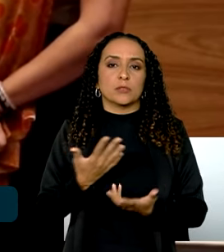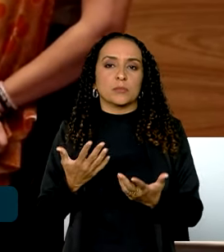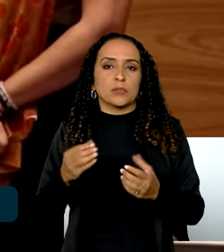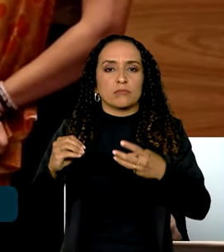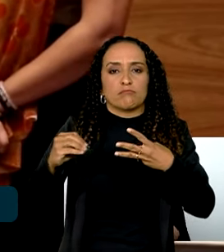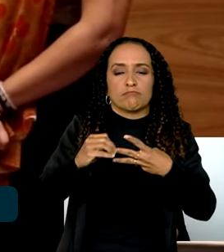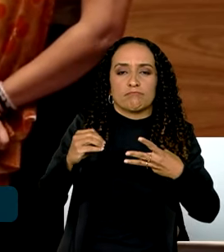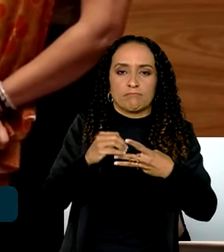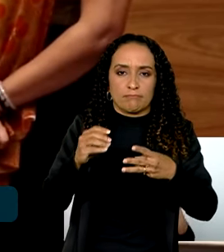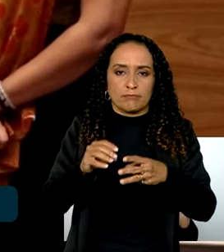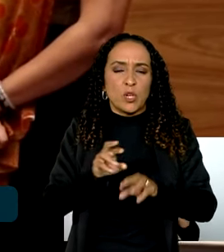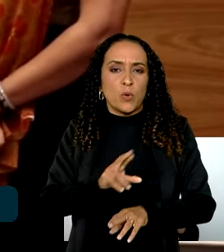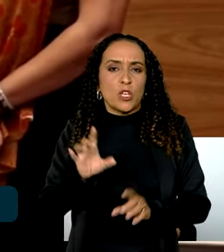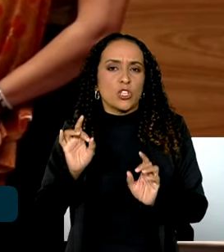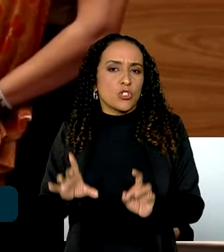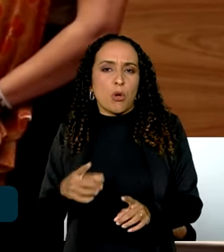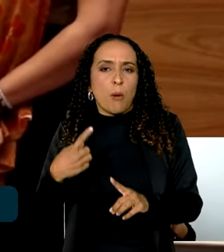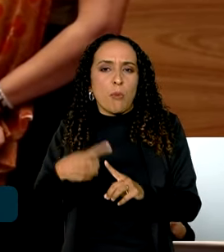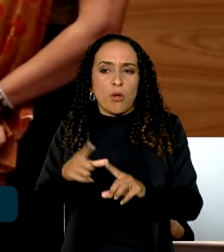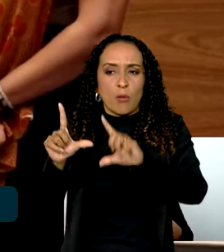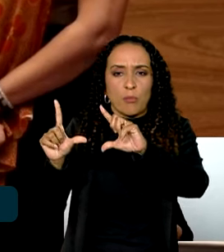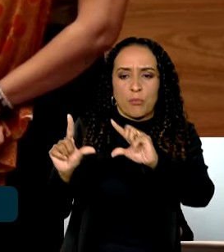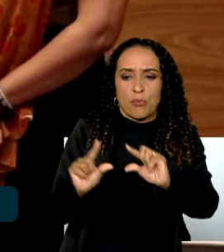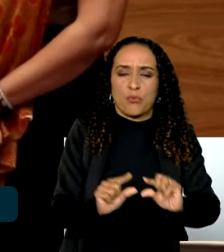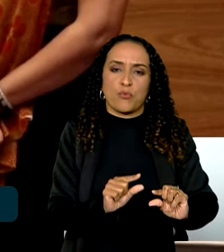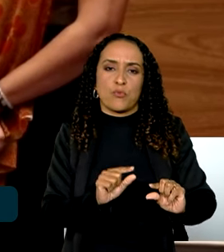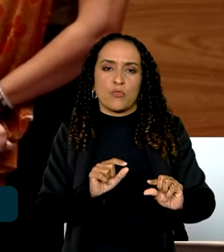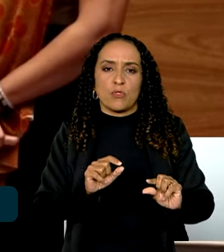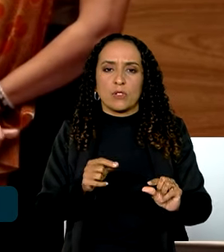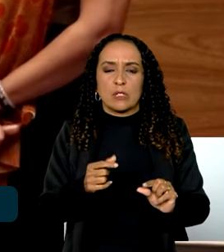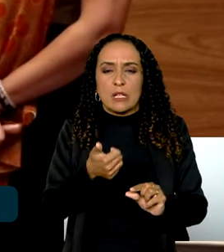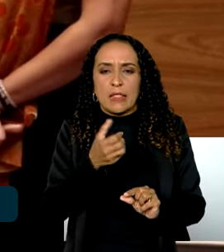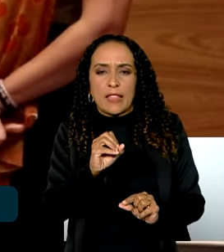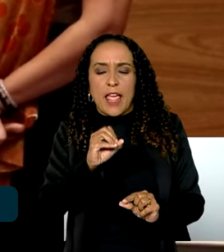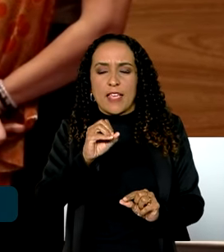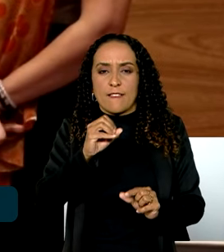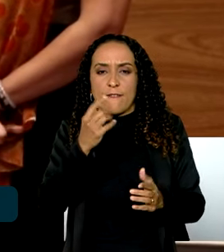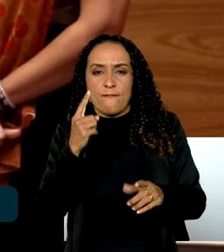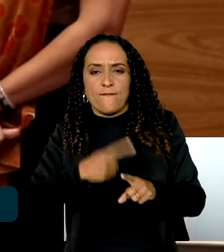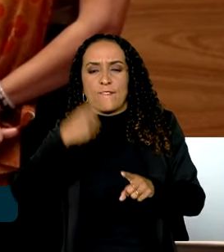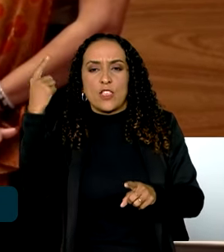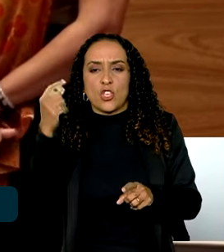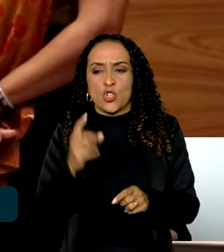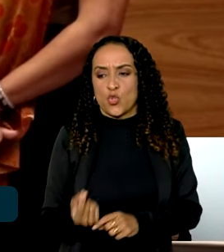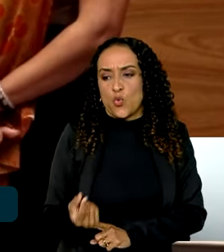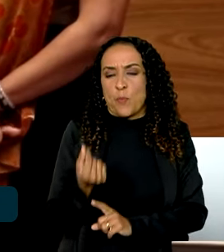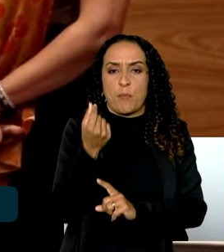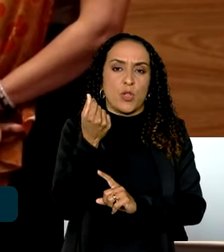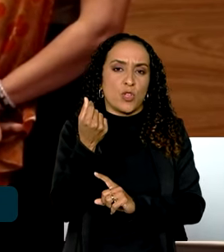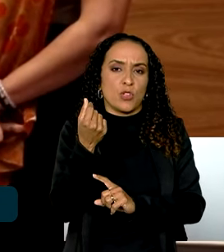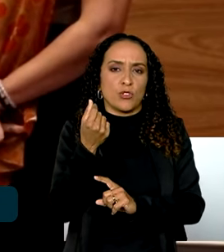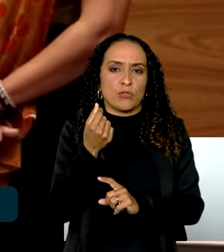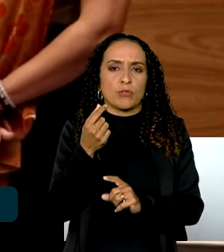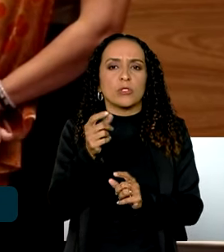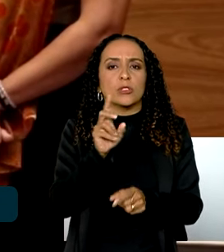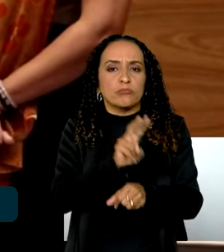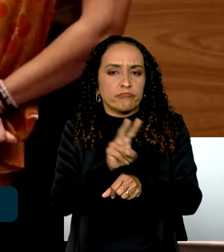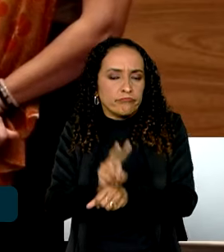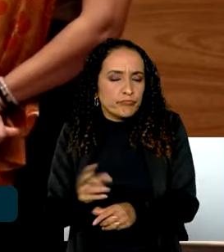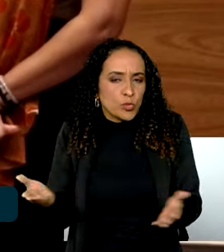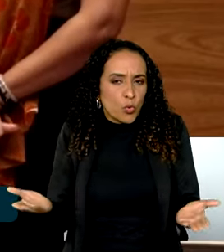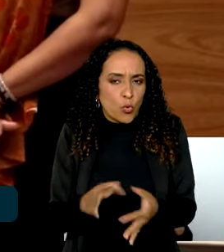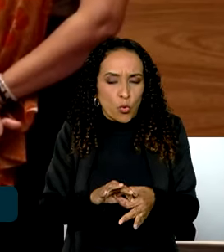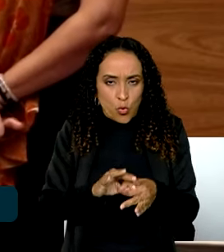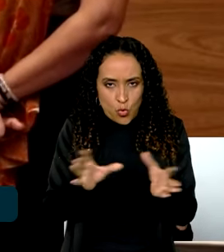celulares, não apenas pela redução de 10 vezes do custo dos tratamentos hoje